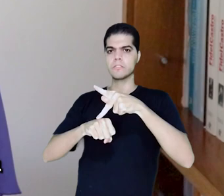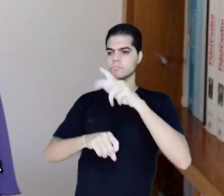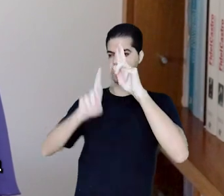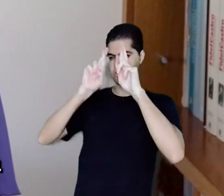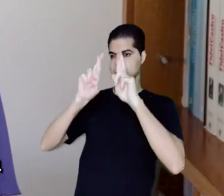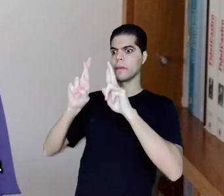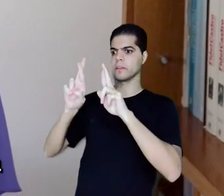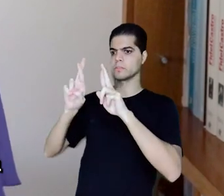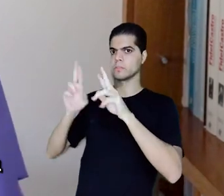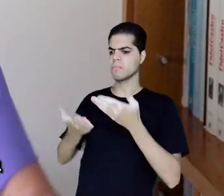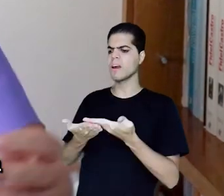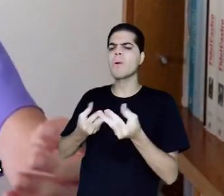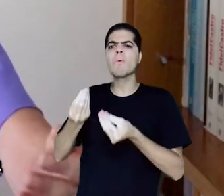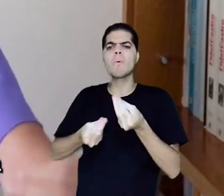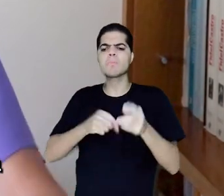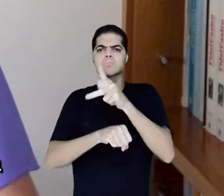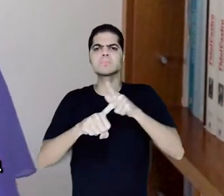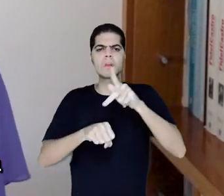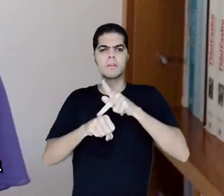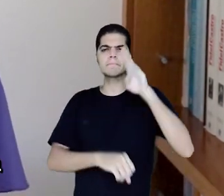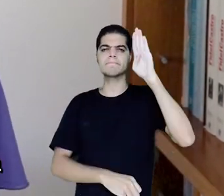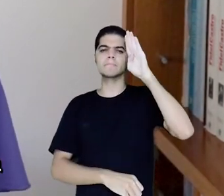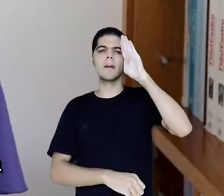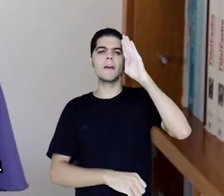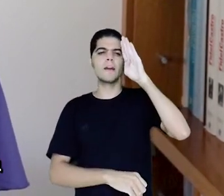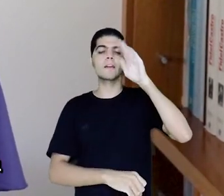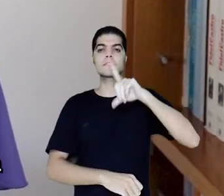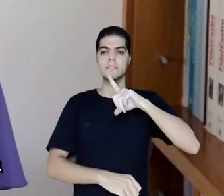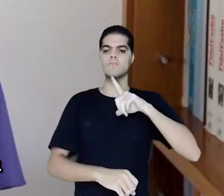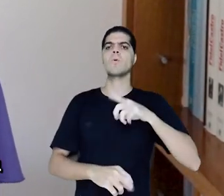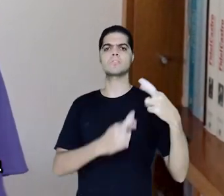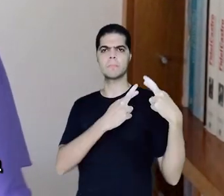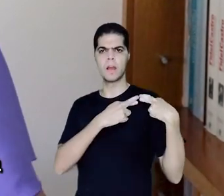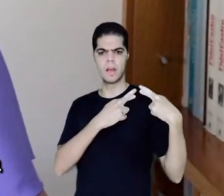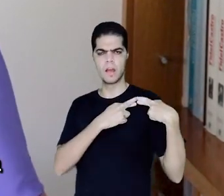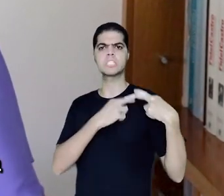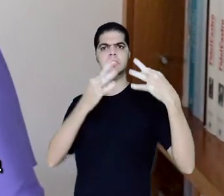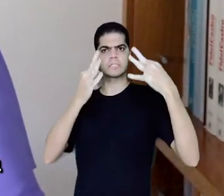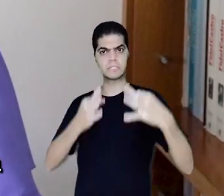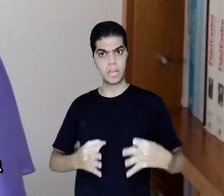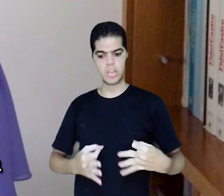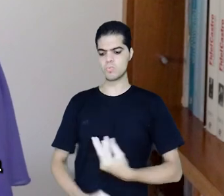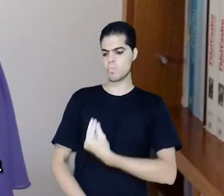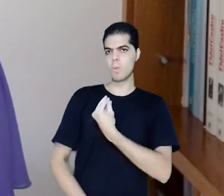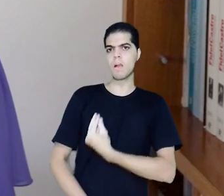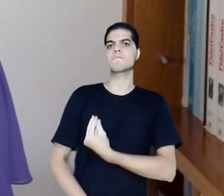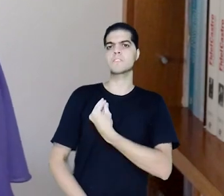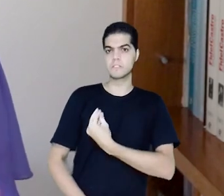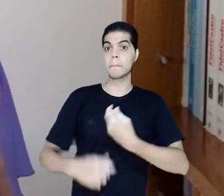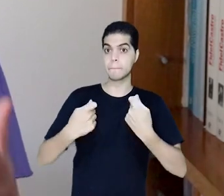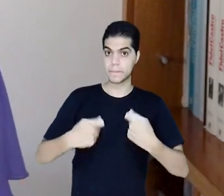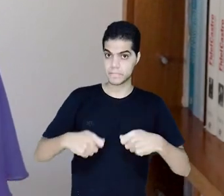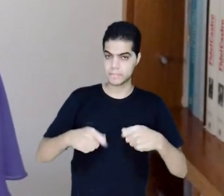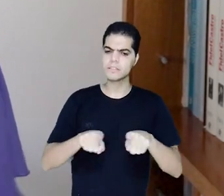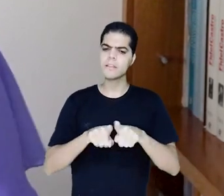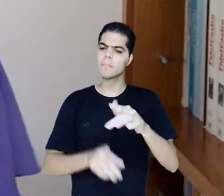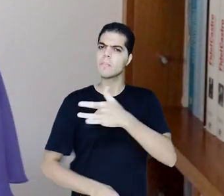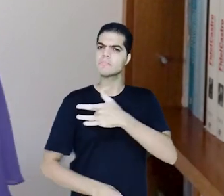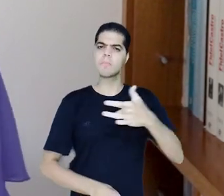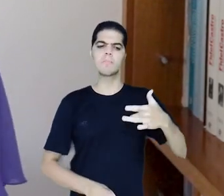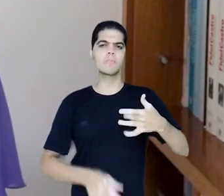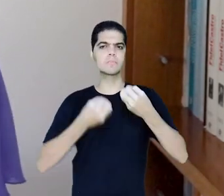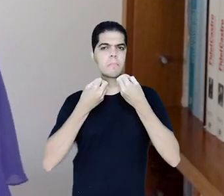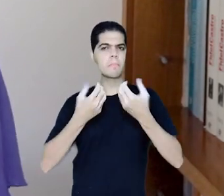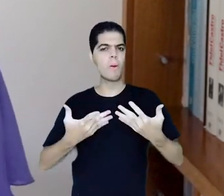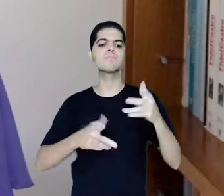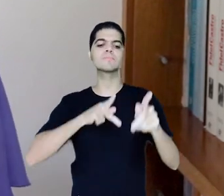uma nação se não assumir como prioridade assegurar uma vida digna e o bem-estar de